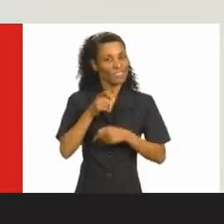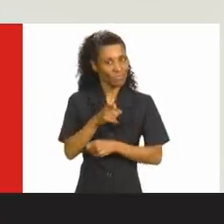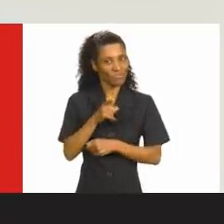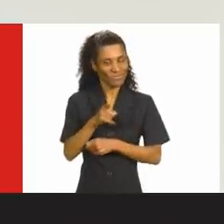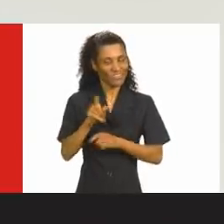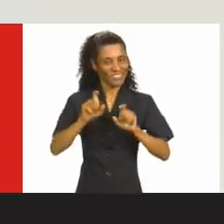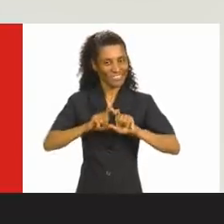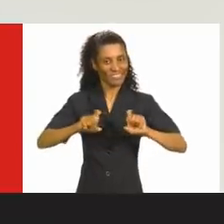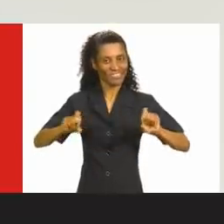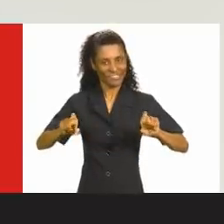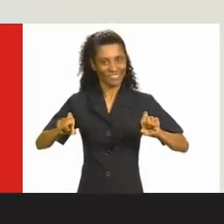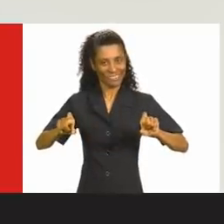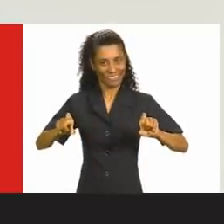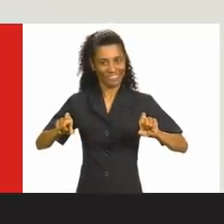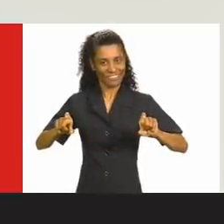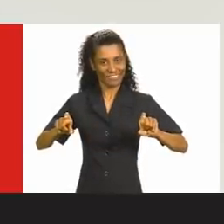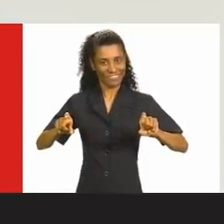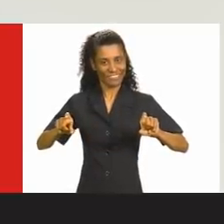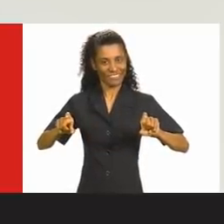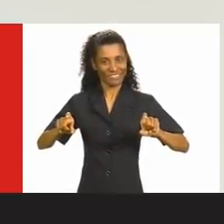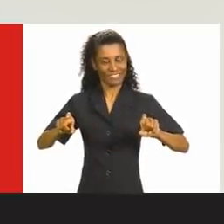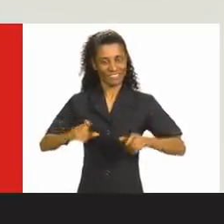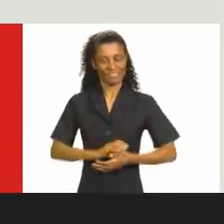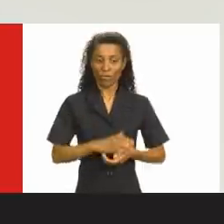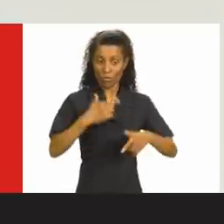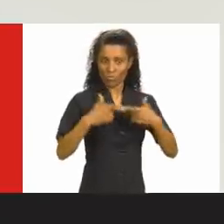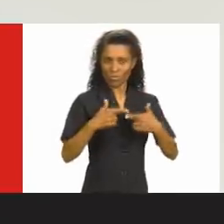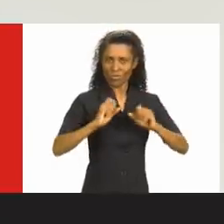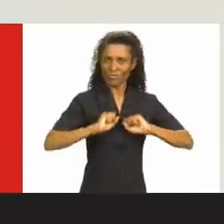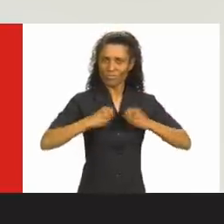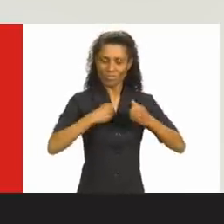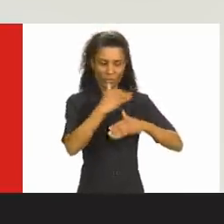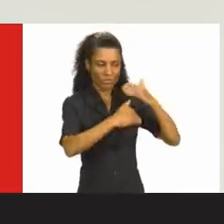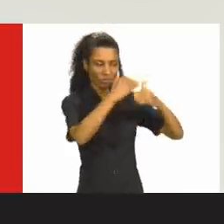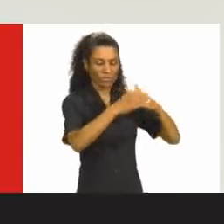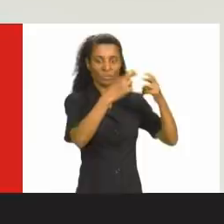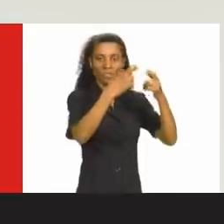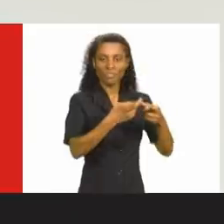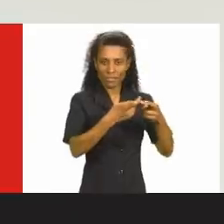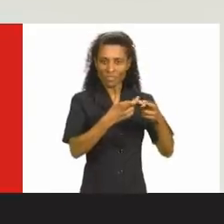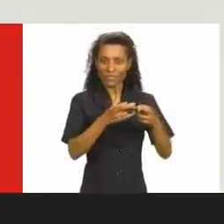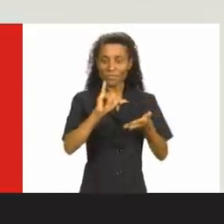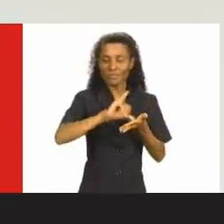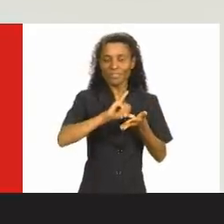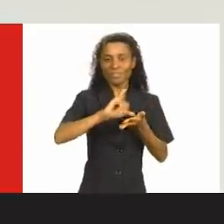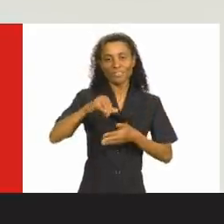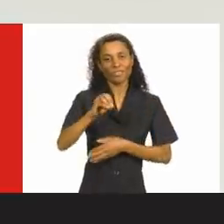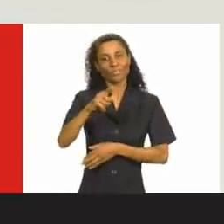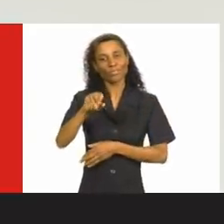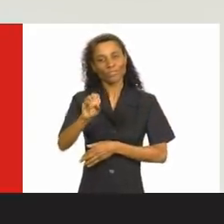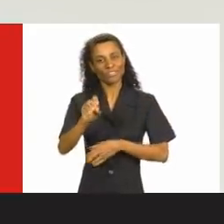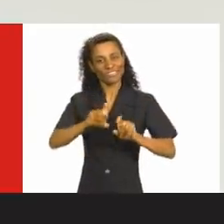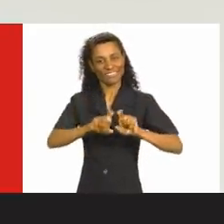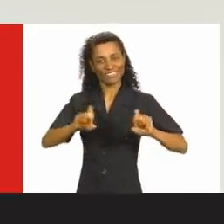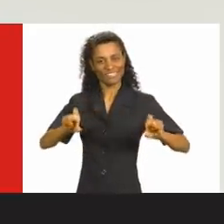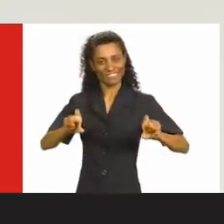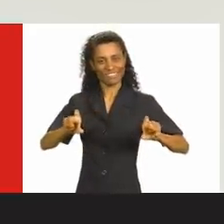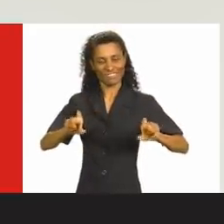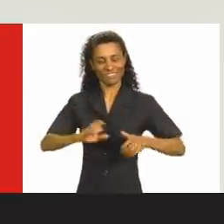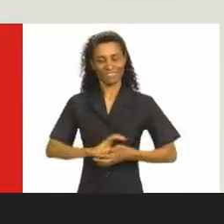começa por você. Juliana Martin, 15100. Na urna e no coração. Um mandato em defesa do desenvolvimento da região central.